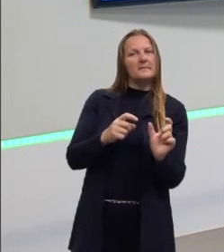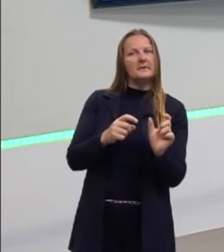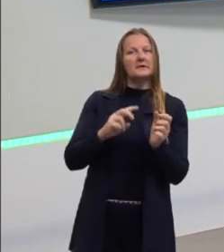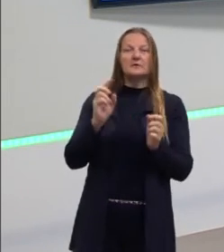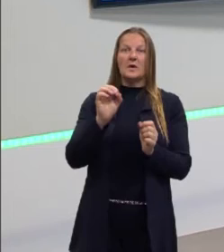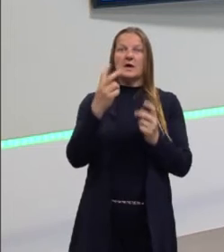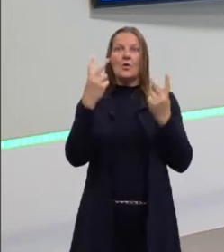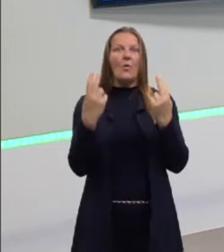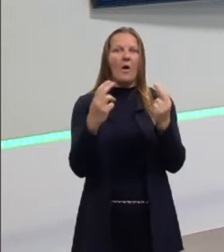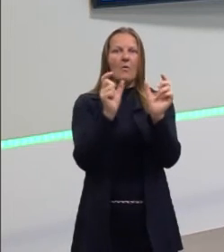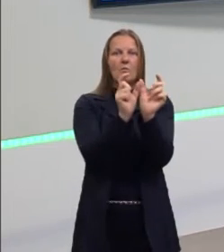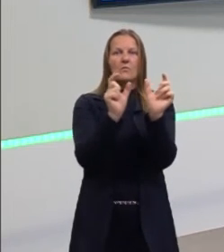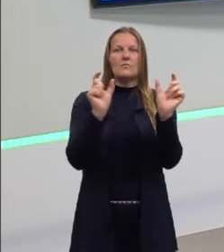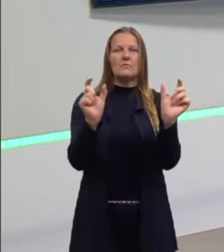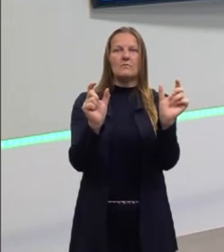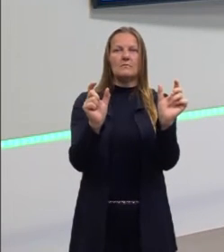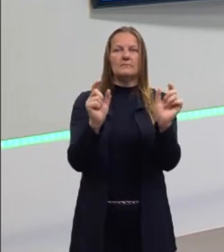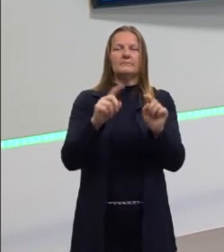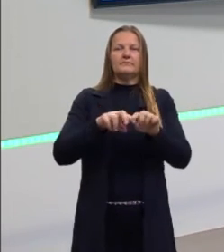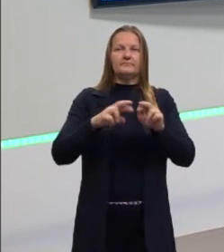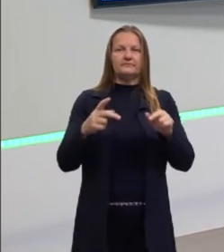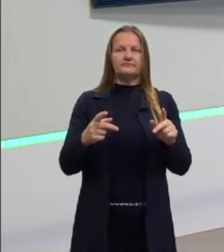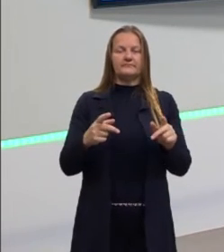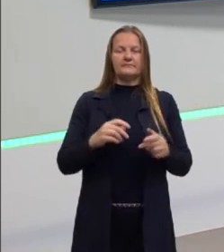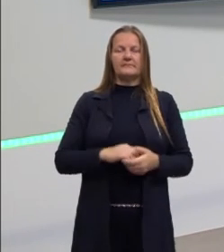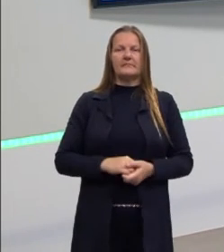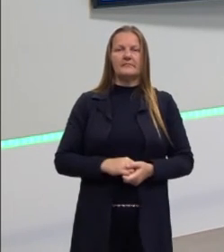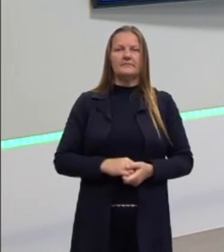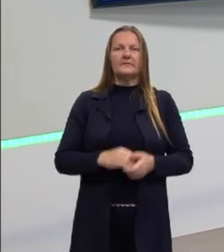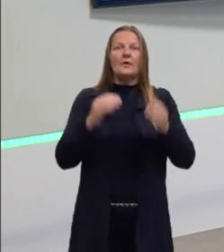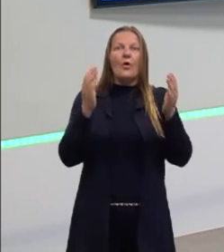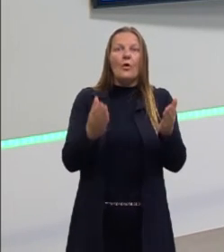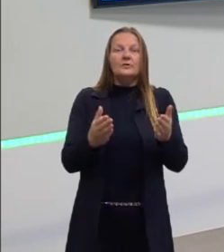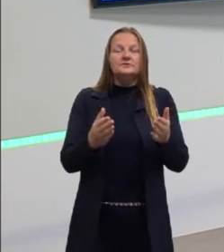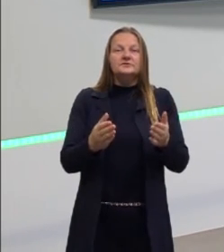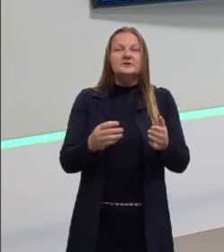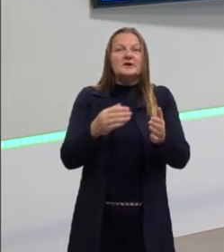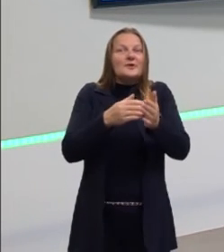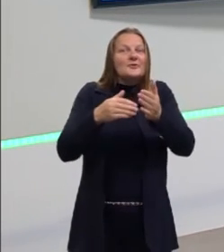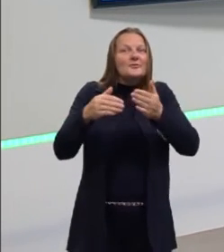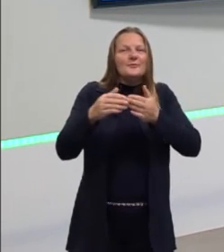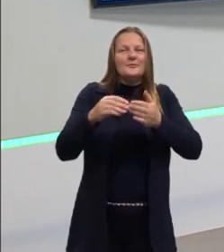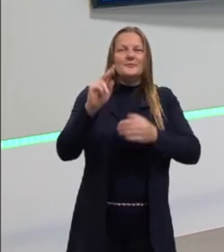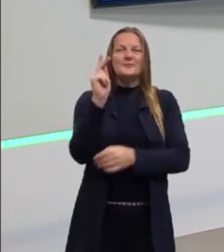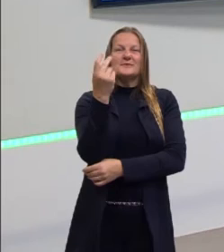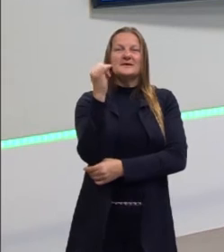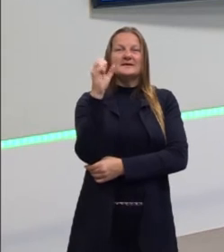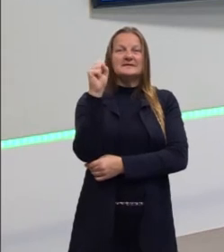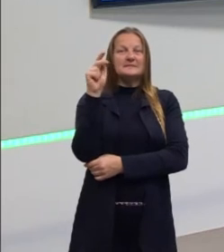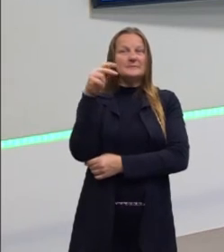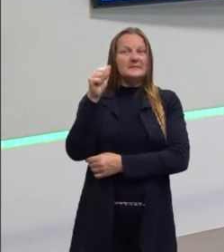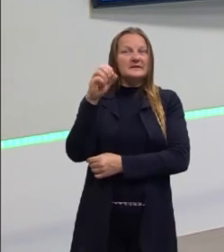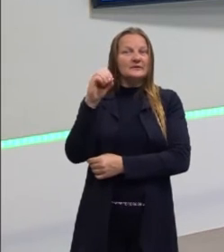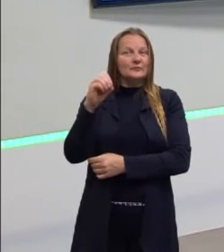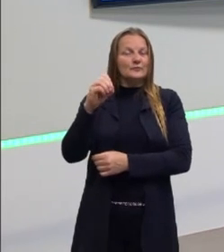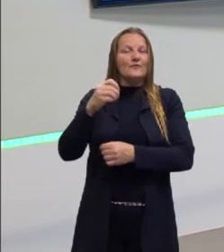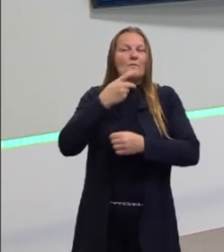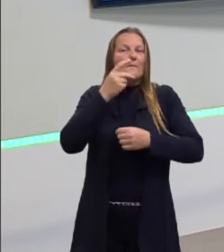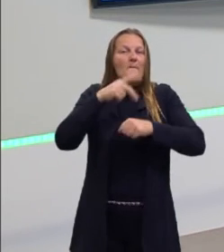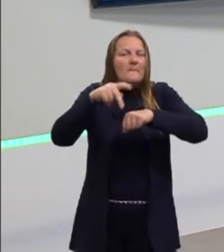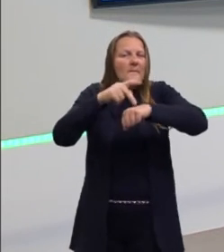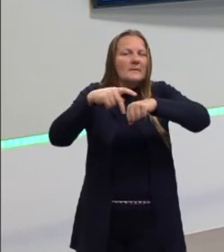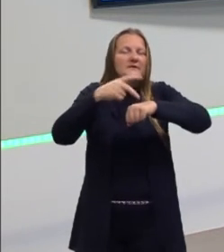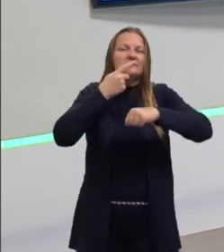sinônimos. E hoje nós vamos falar, então, de Hispano-América. Países que falam